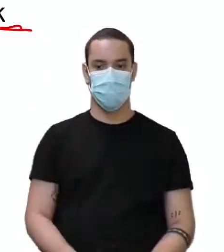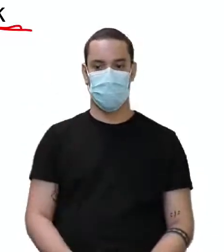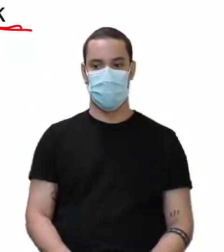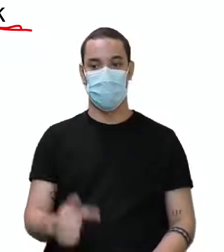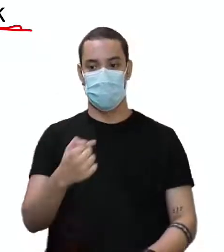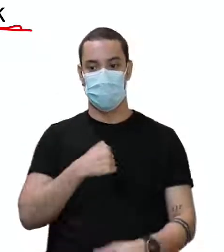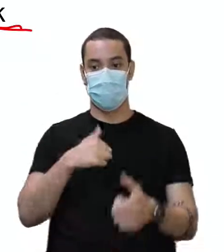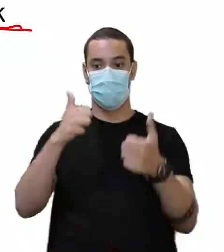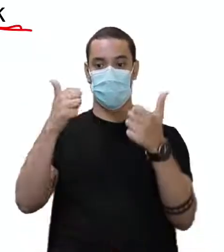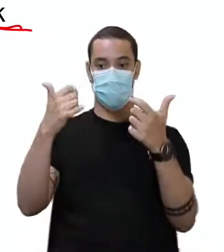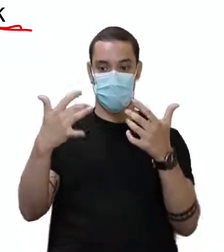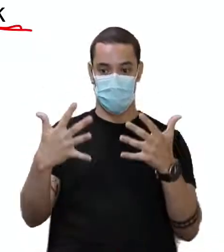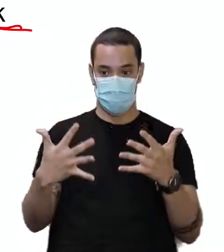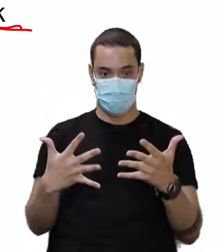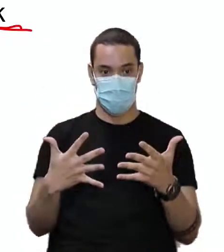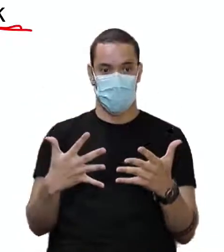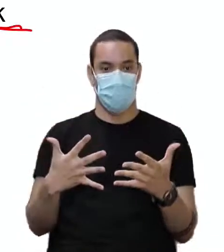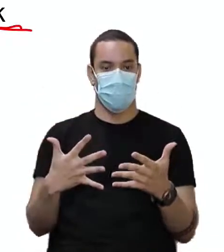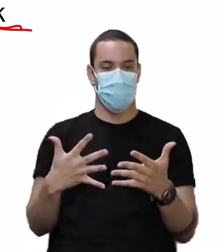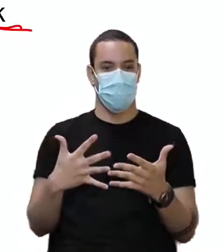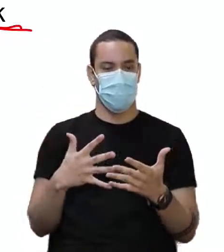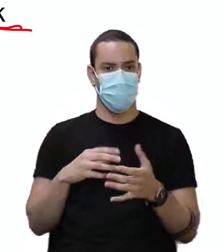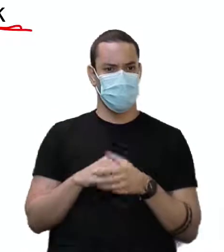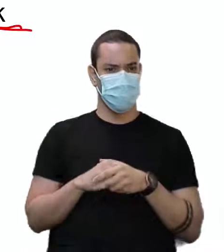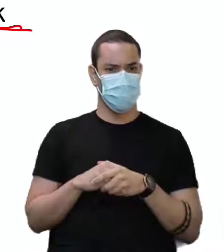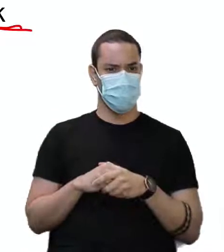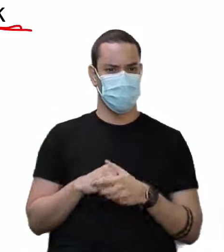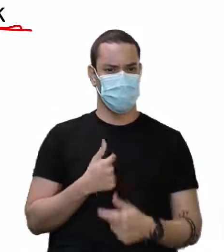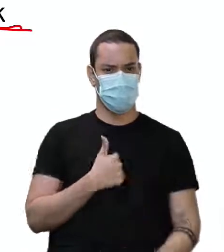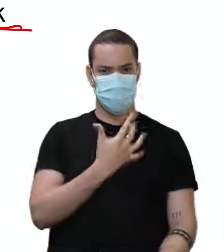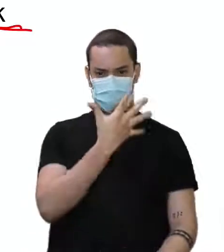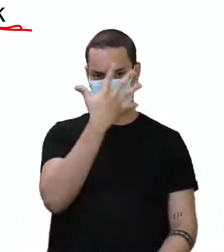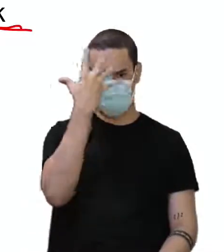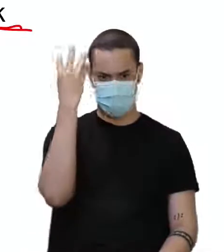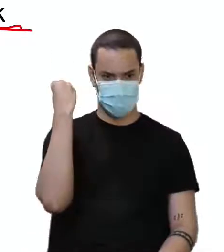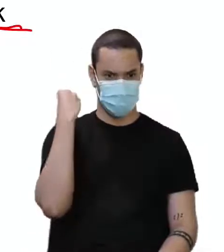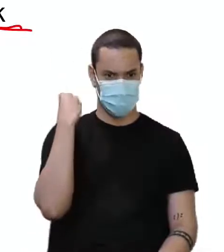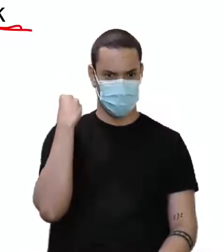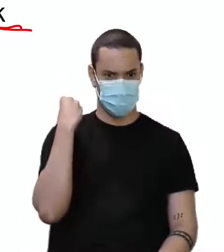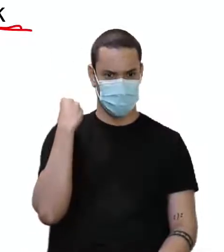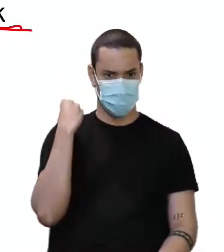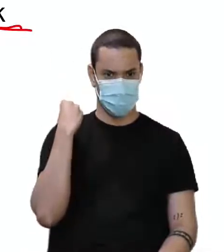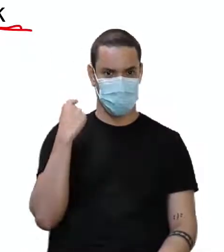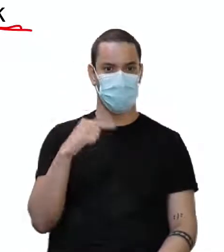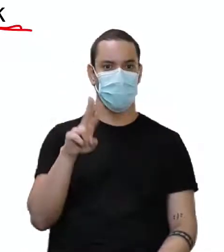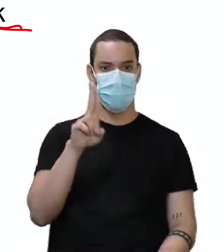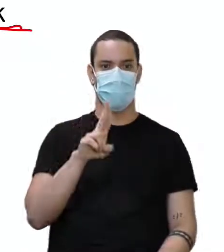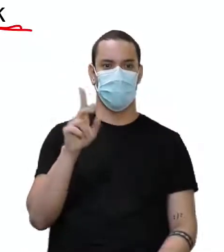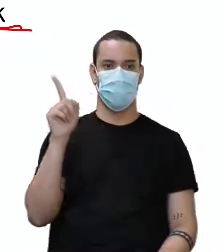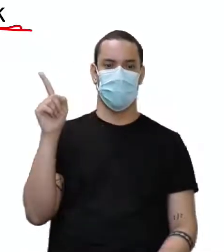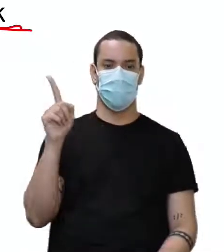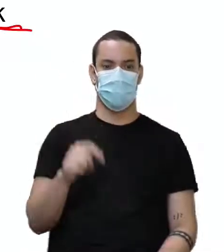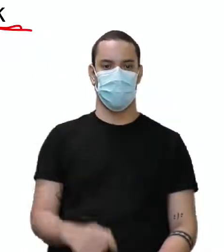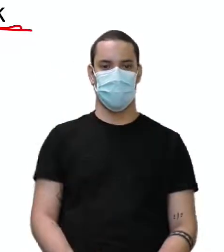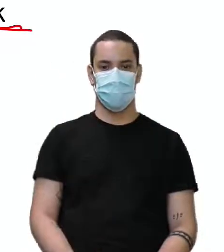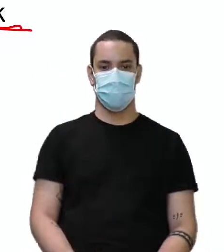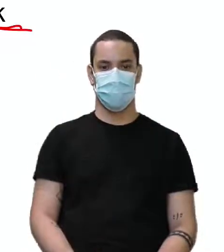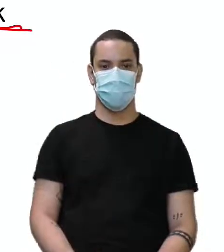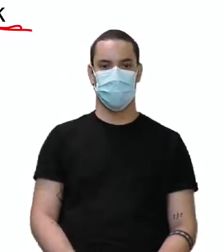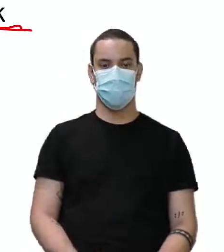ia falar sobre uma coisa aqui para vocês. Esqueci alguma parte aqui, mas vou usar essa situação aqui do live.